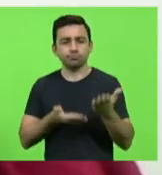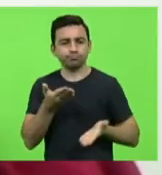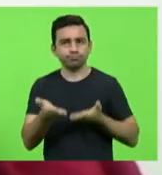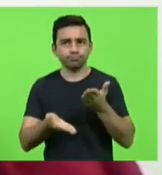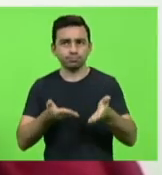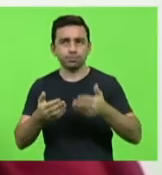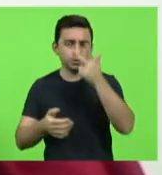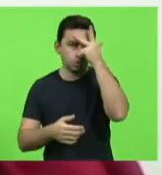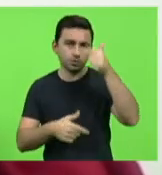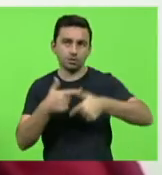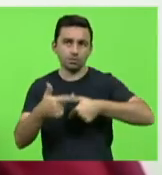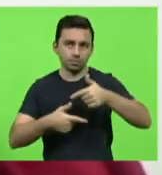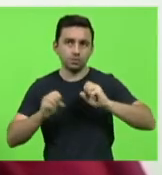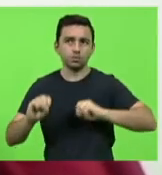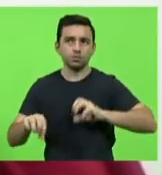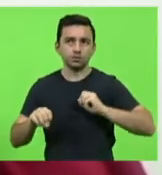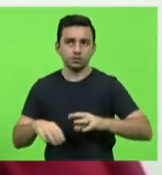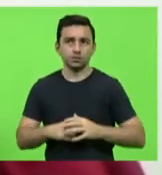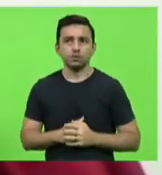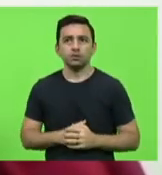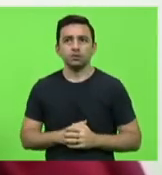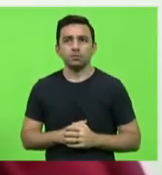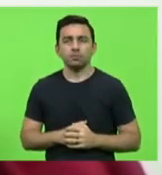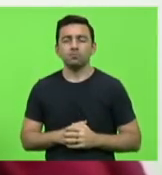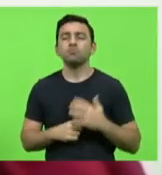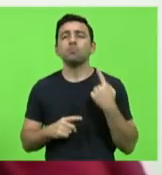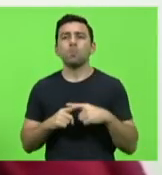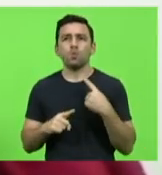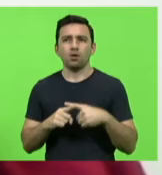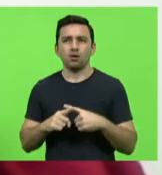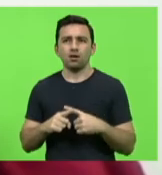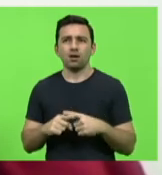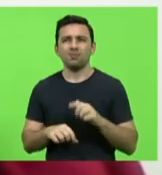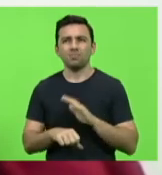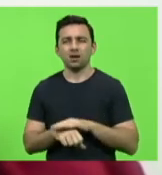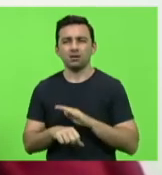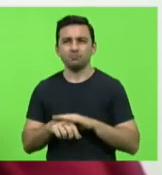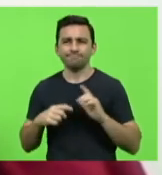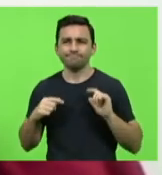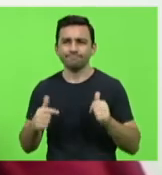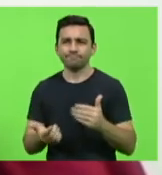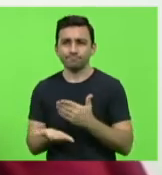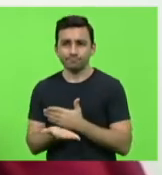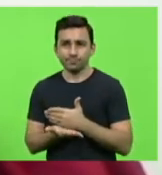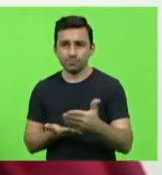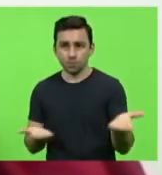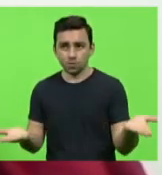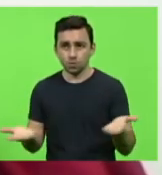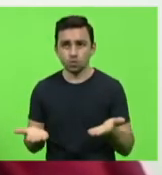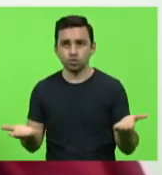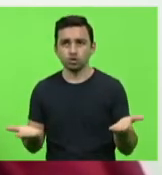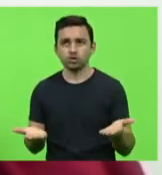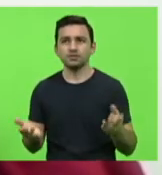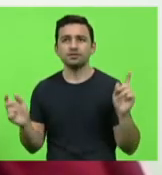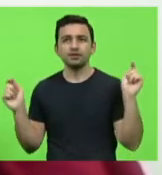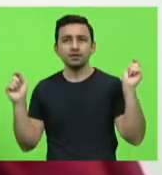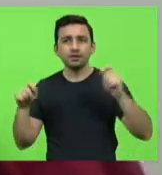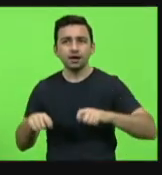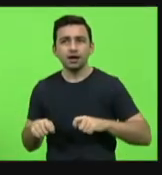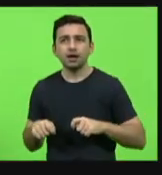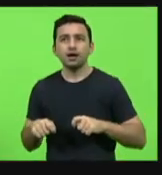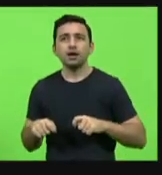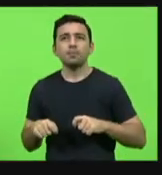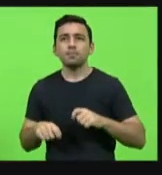trabalhadores da educação. Porque esse gesto, essa ação iniciada hoje faz jus ao quão